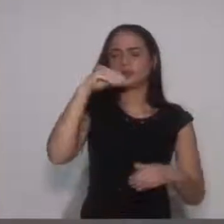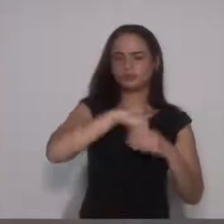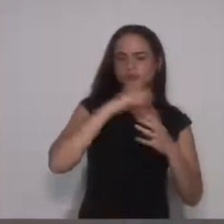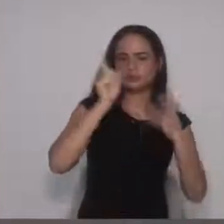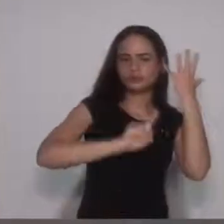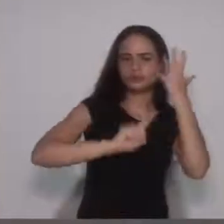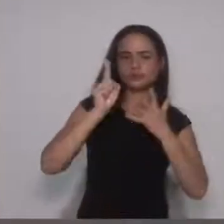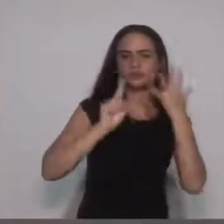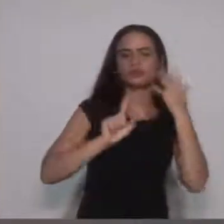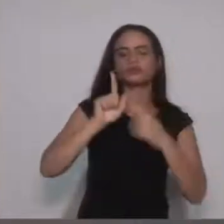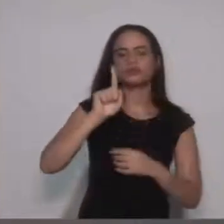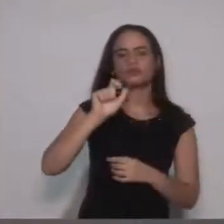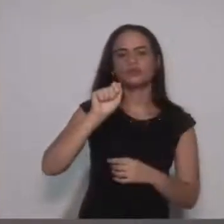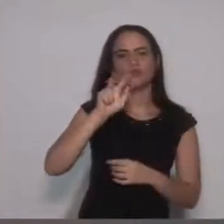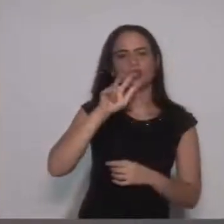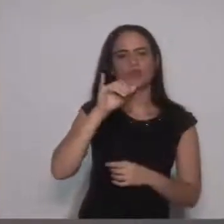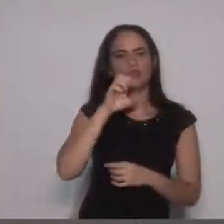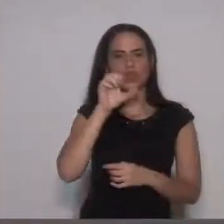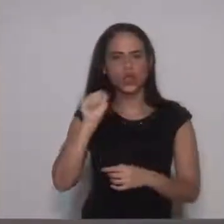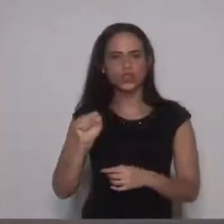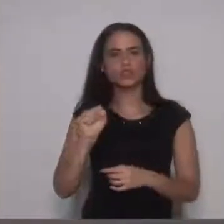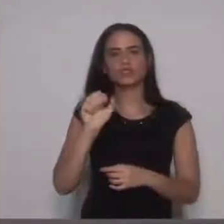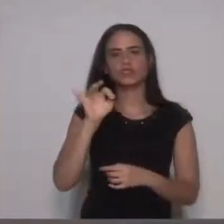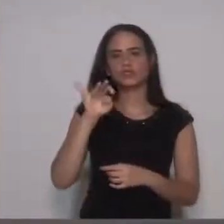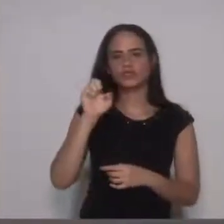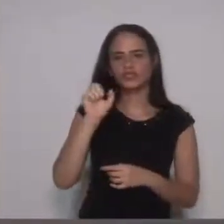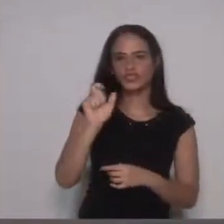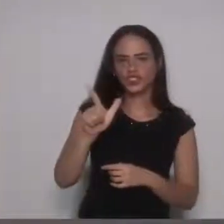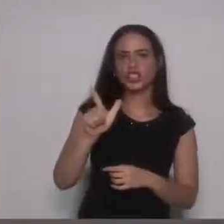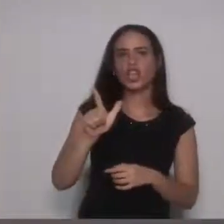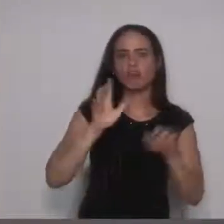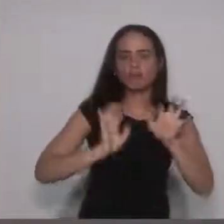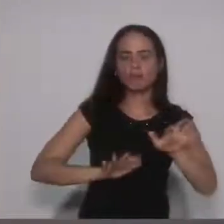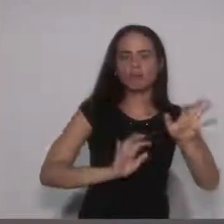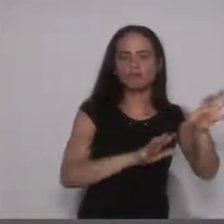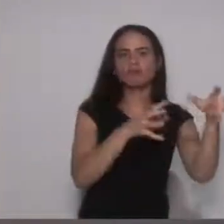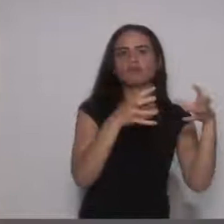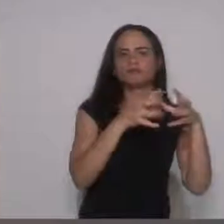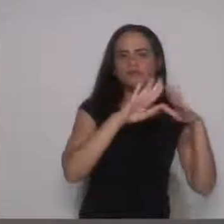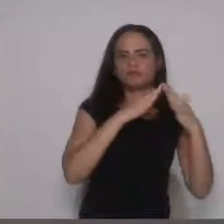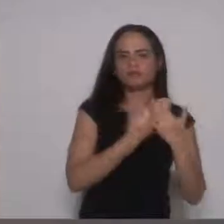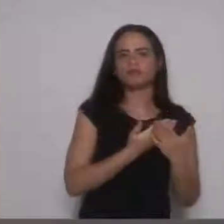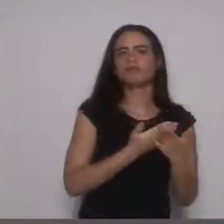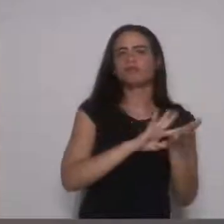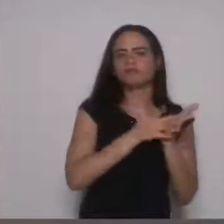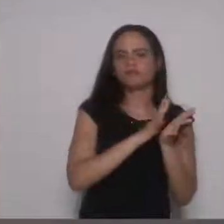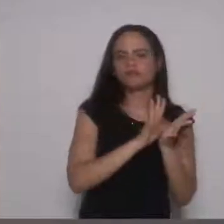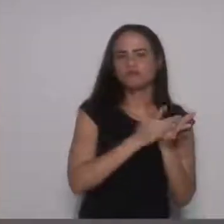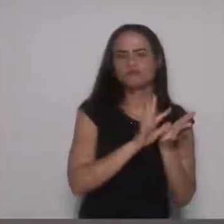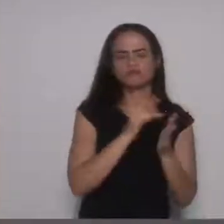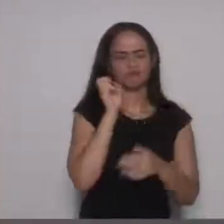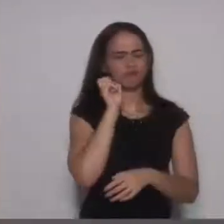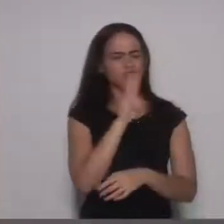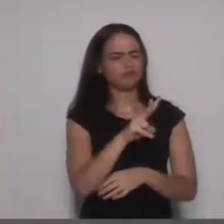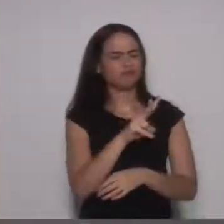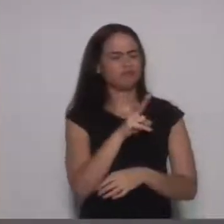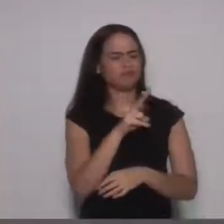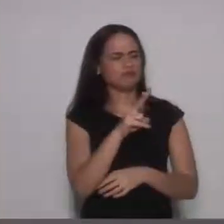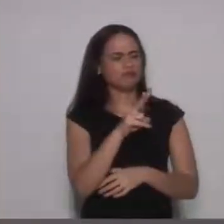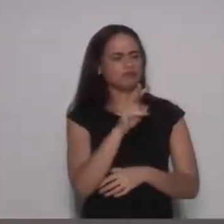Gaviões, da Fiel, aquela situação que foi imposta ali, eu acredito que isso,